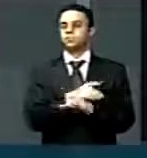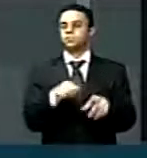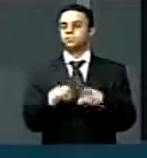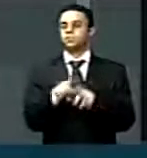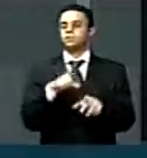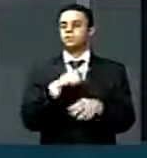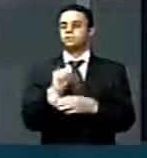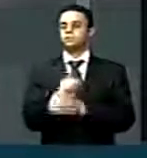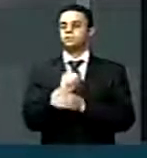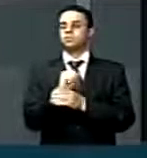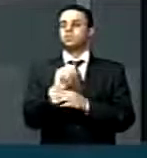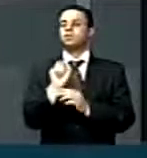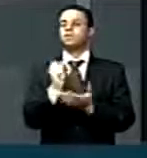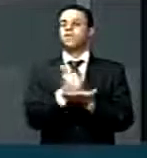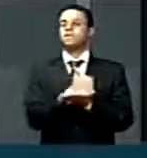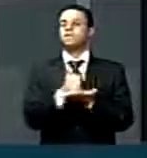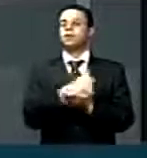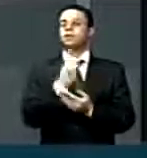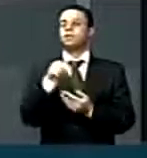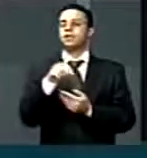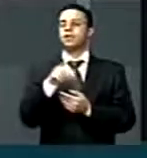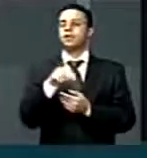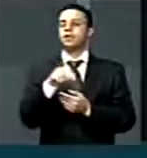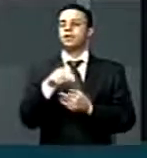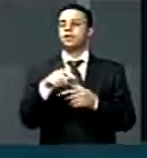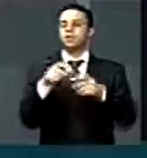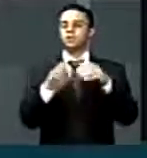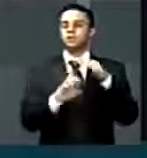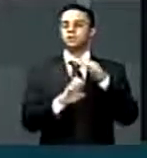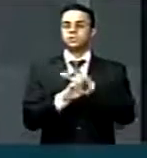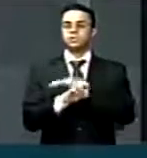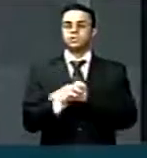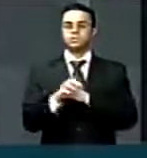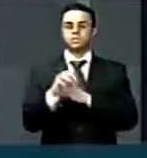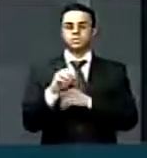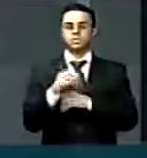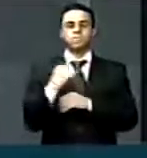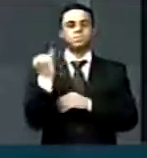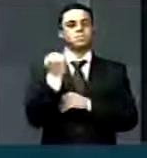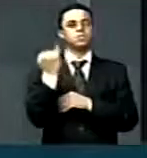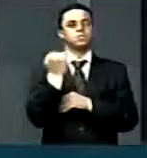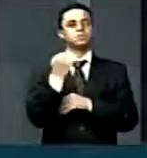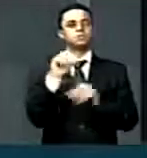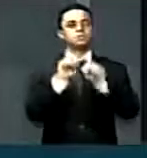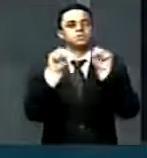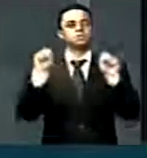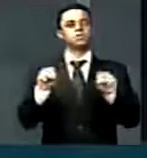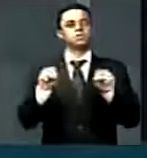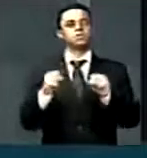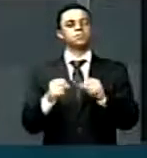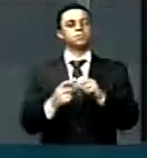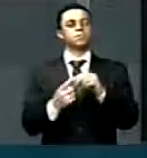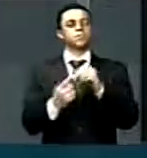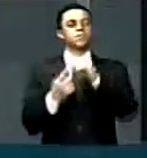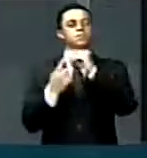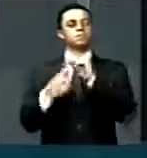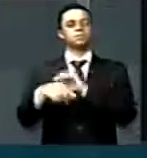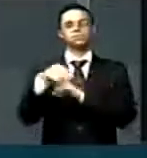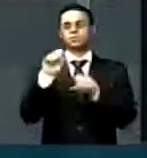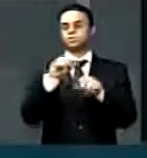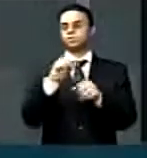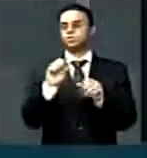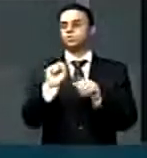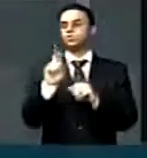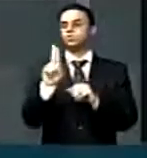a farmácia é o estabelecimento sanitário ponta de linha do Sistema Único de Saúde e o